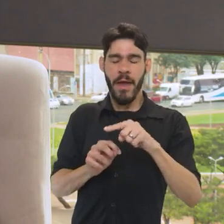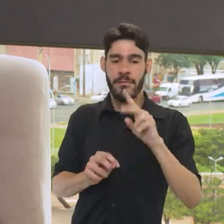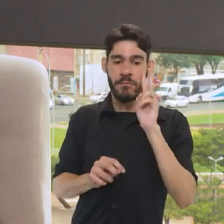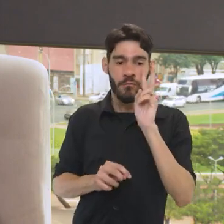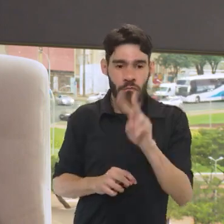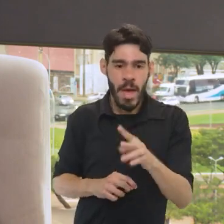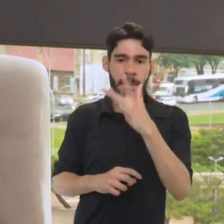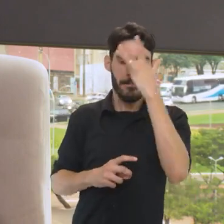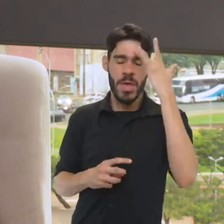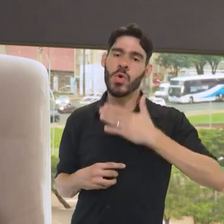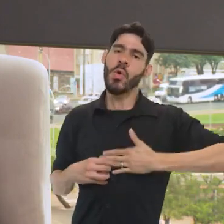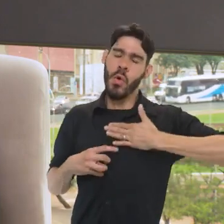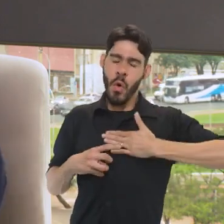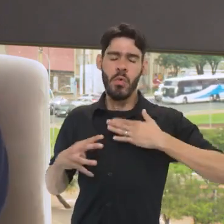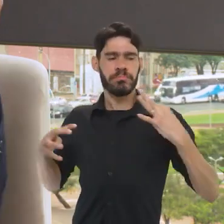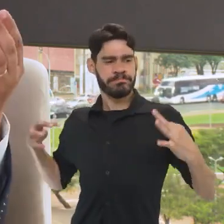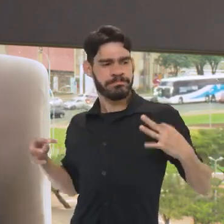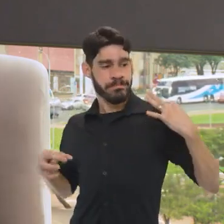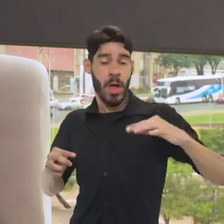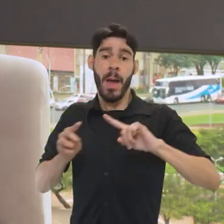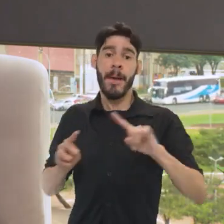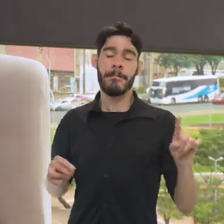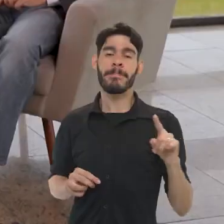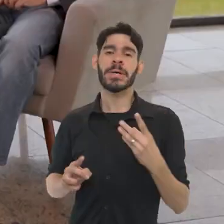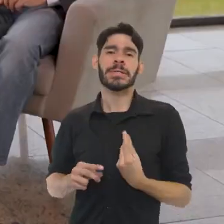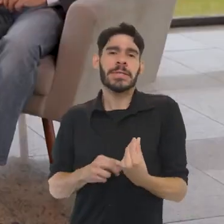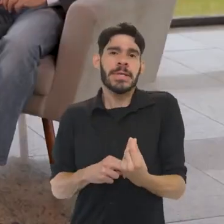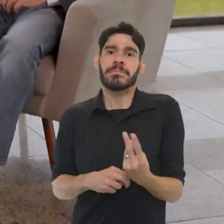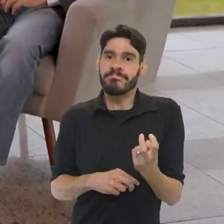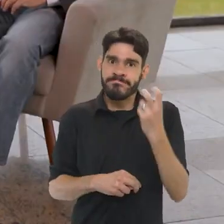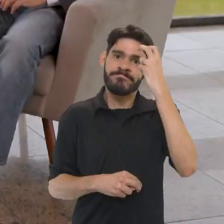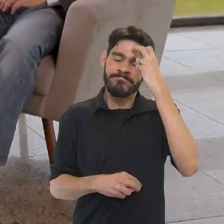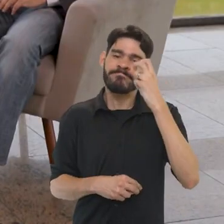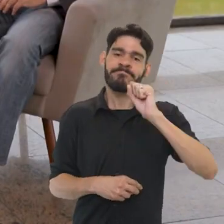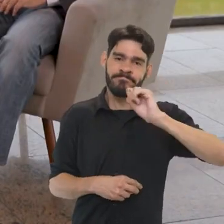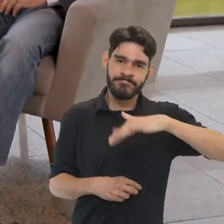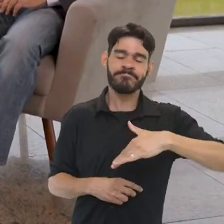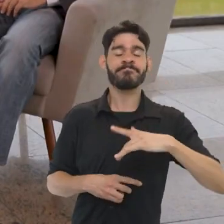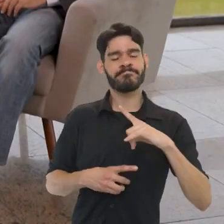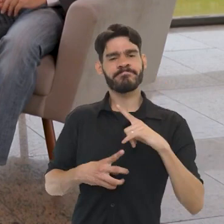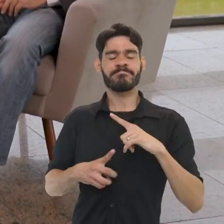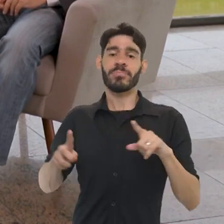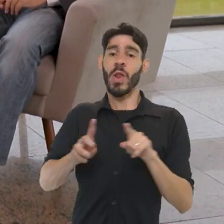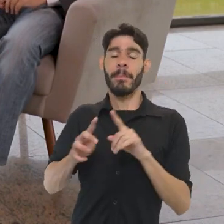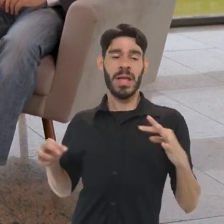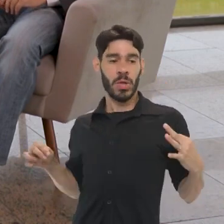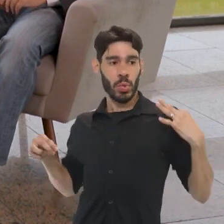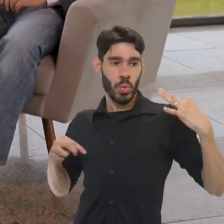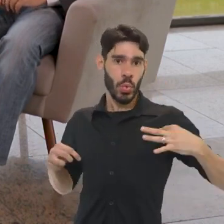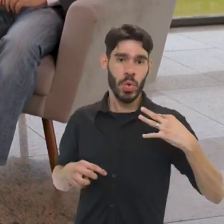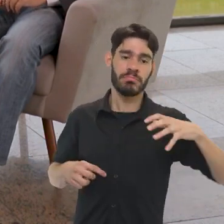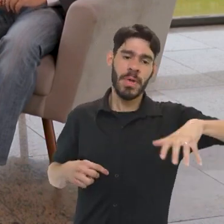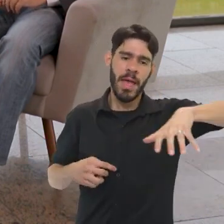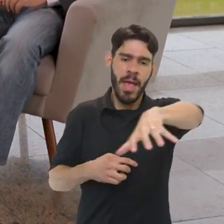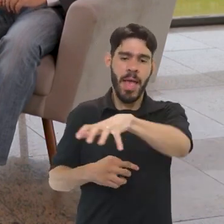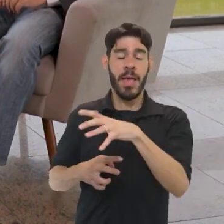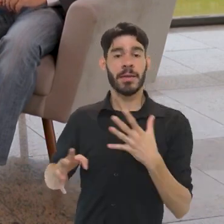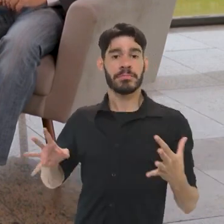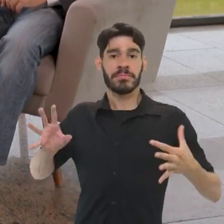atração de visitantes, de turistas, mas a nossa essência é cultural. Assim como também a gente tem no turismo,